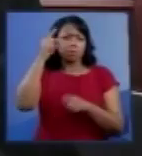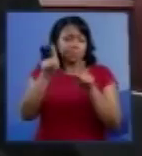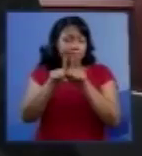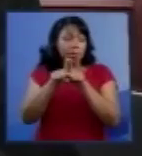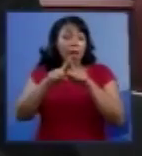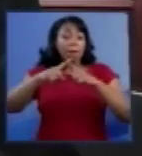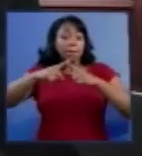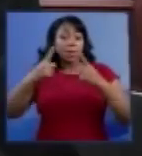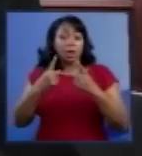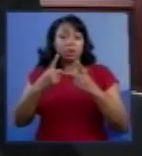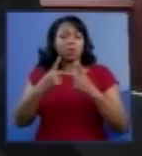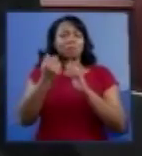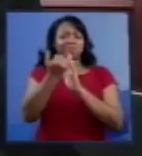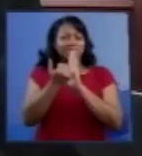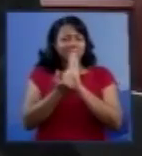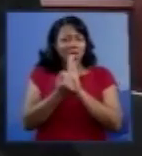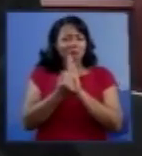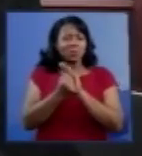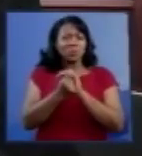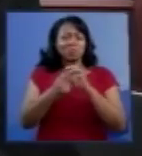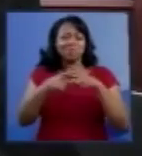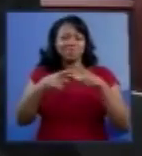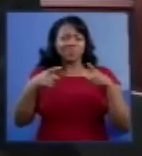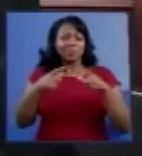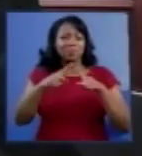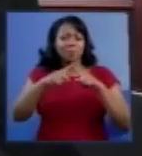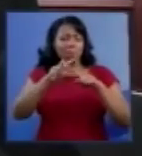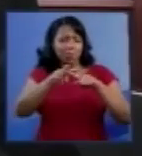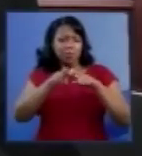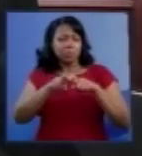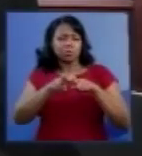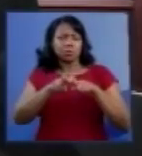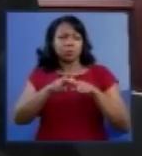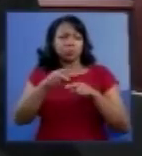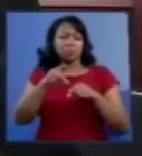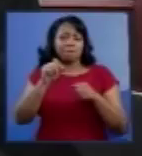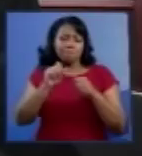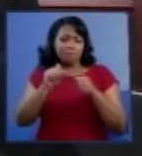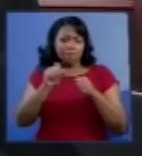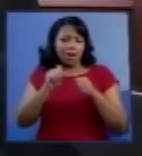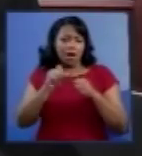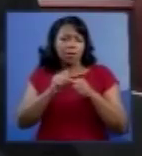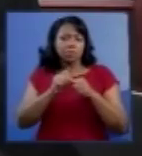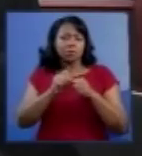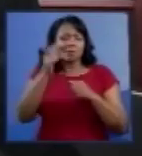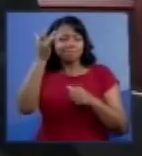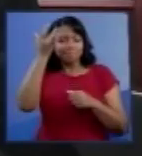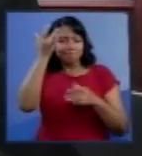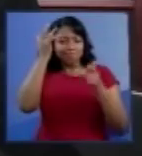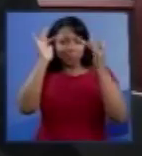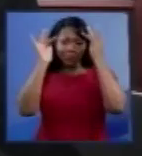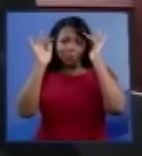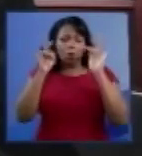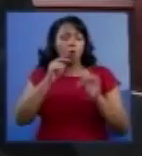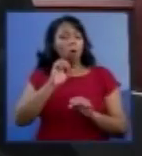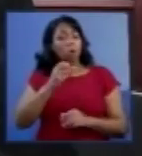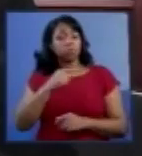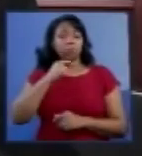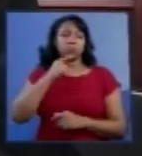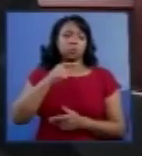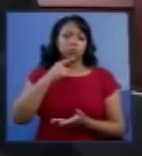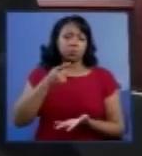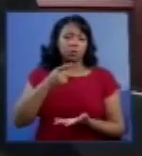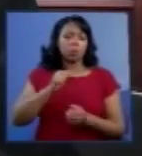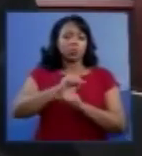Então, é um assunto extremamente complexo, é por isso que se faz o benefício da dúvida. Quando não se